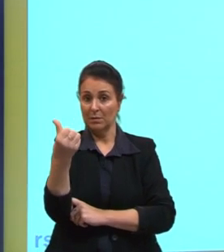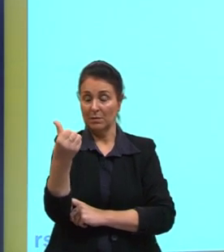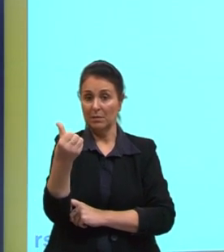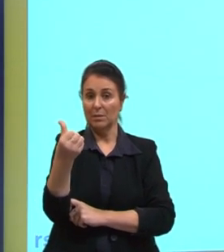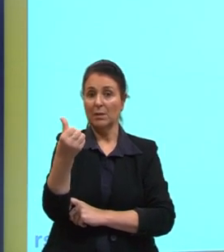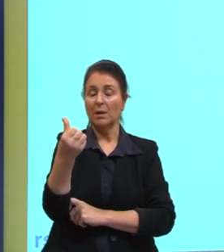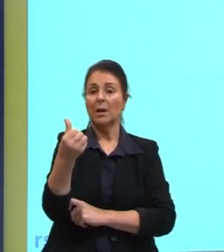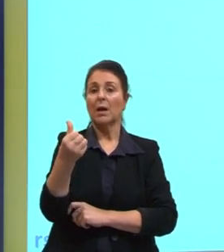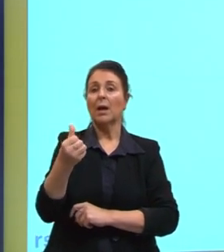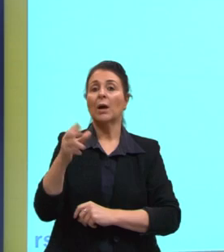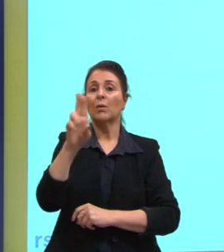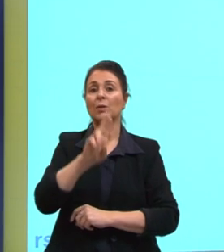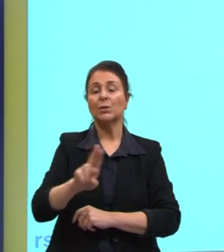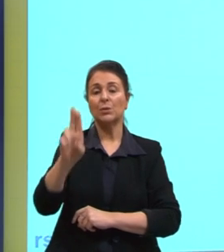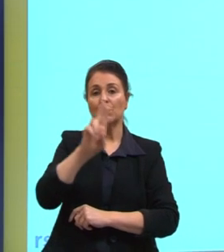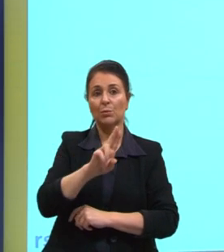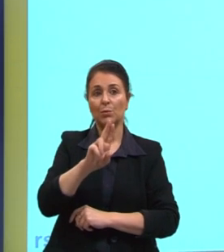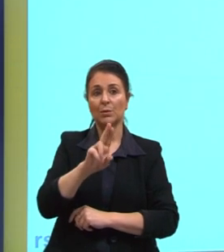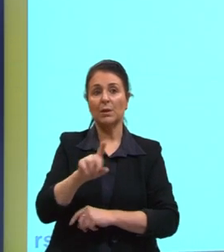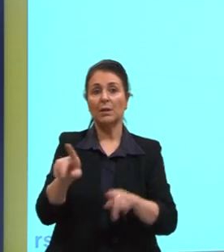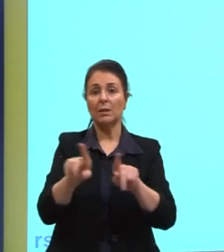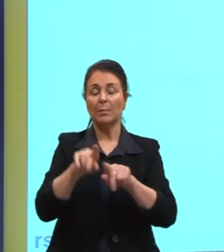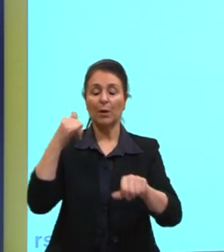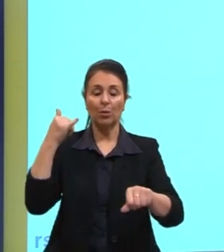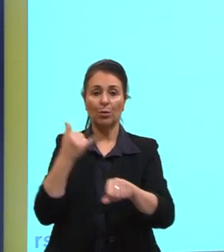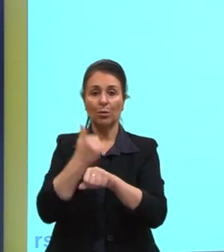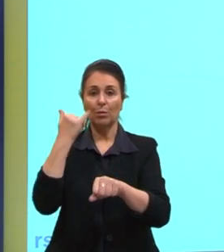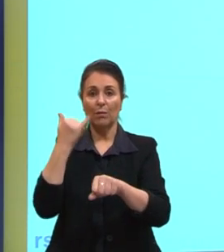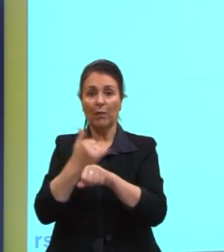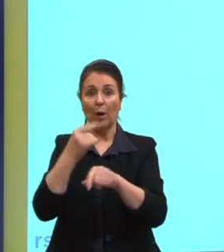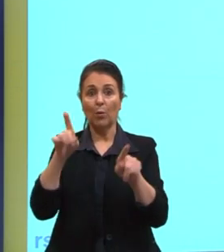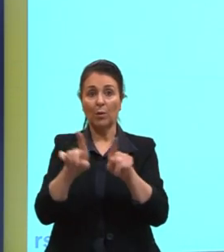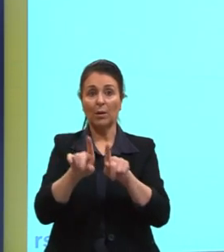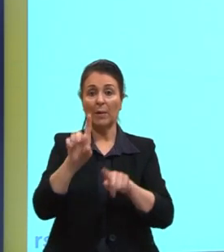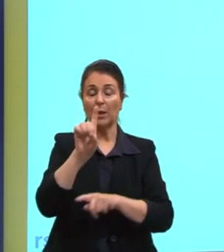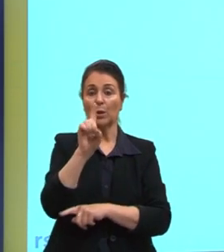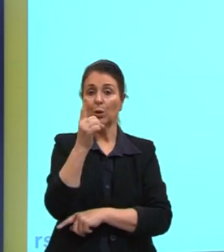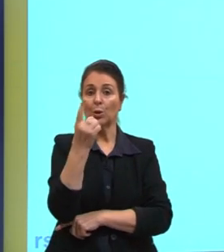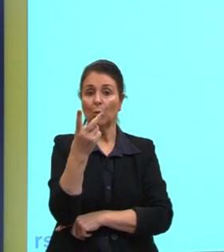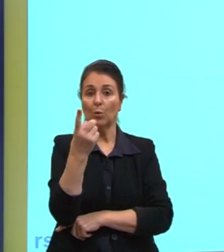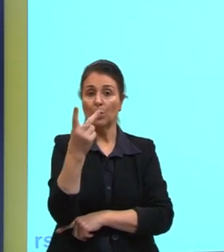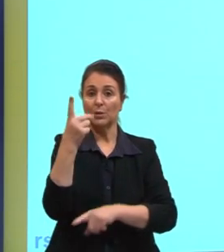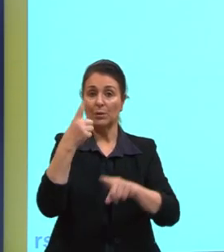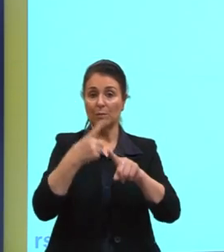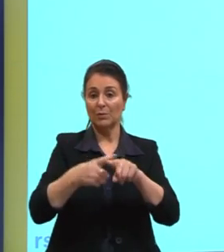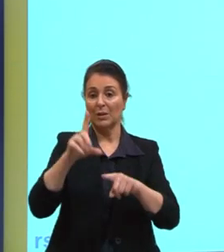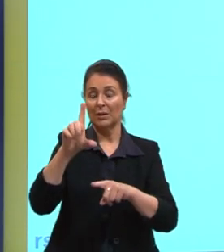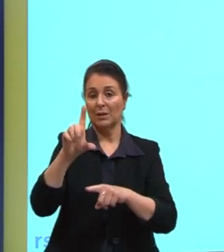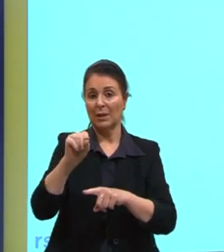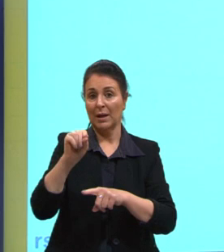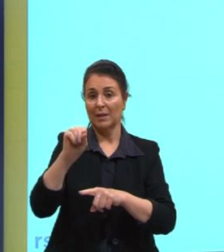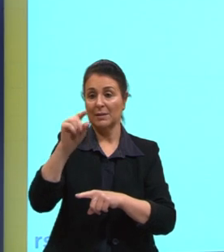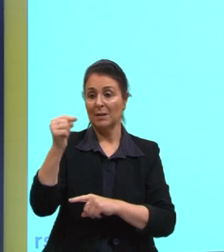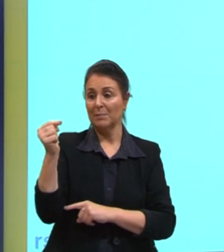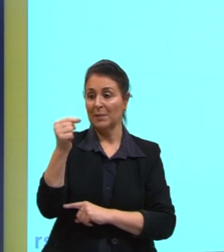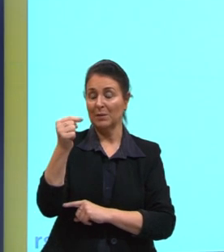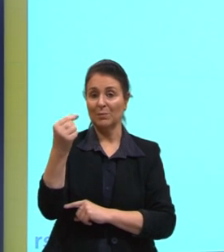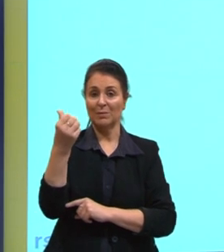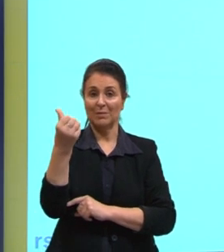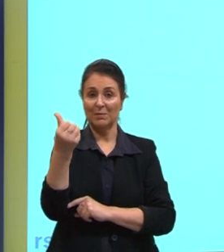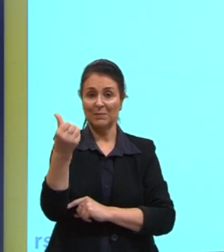usa. E o do ferro, também, 12 multiplicado por 10 elevado a menos 6.